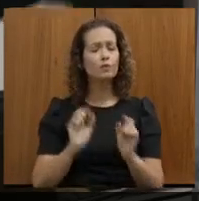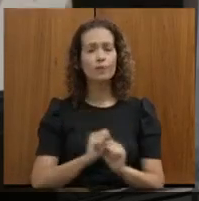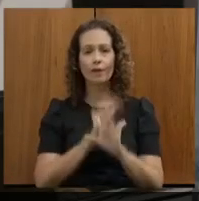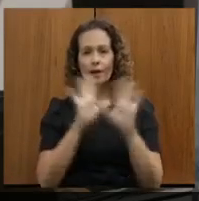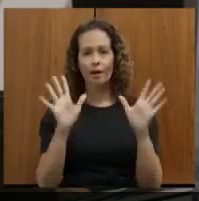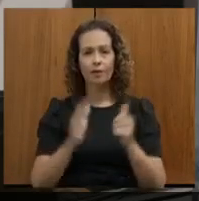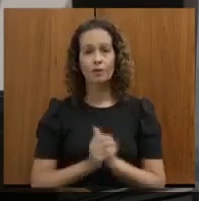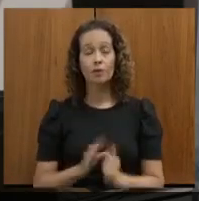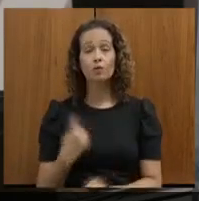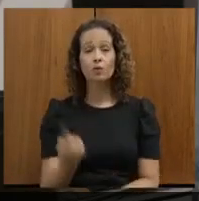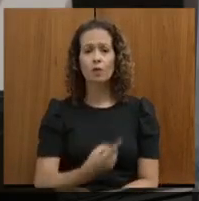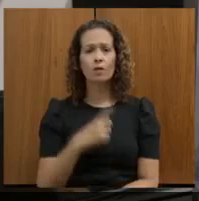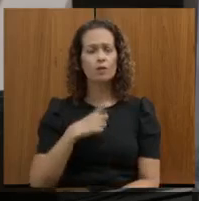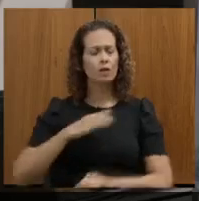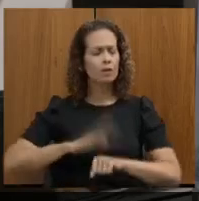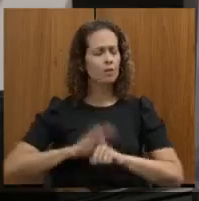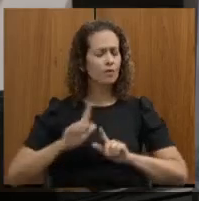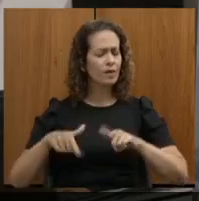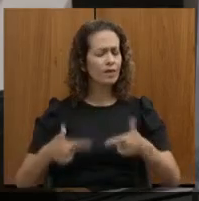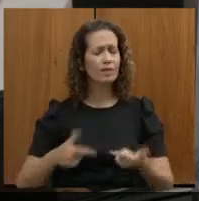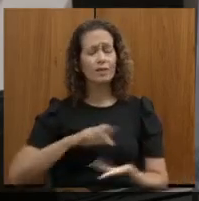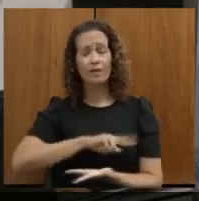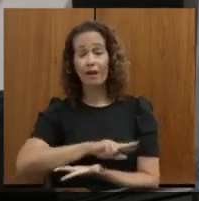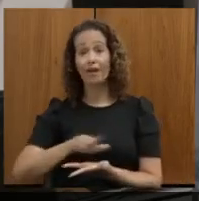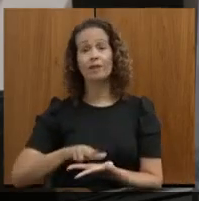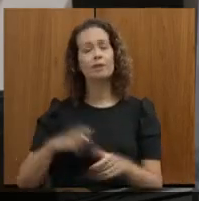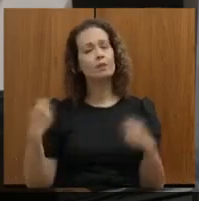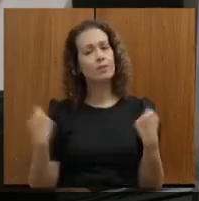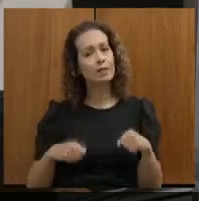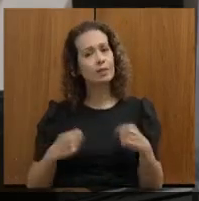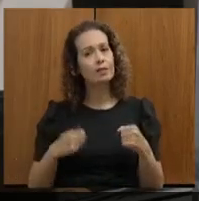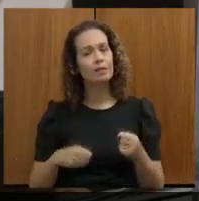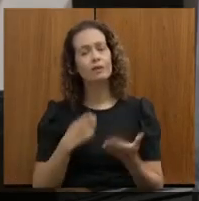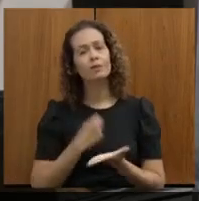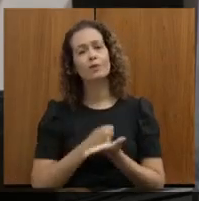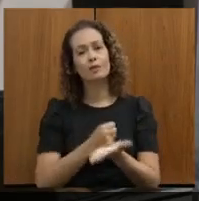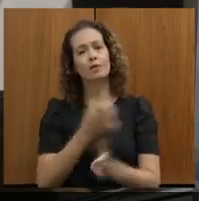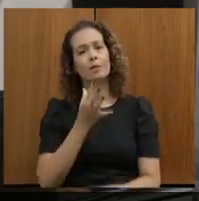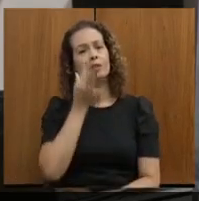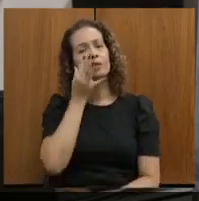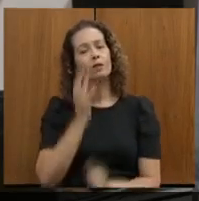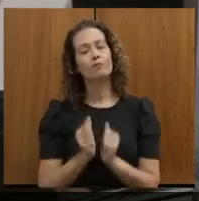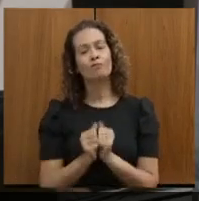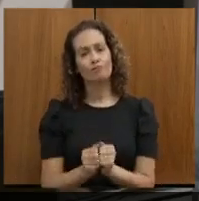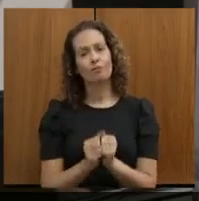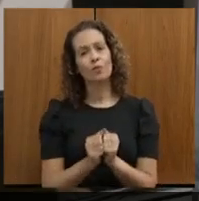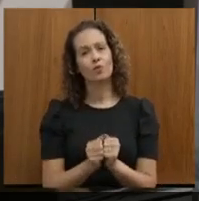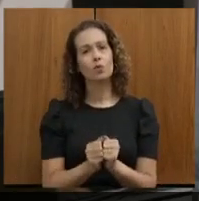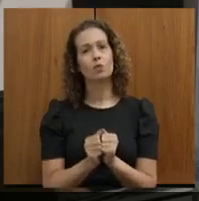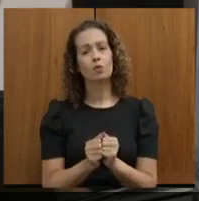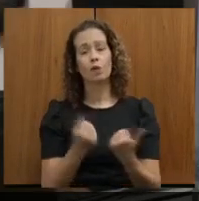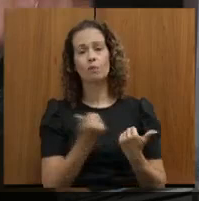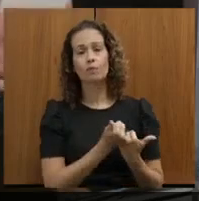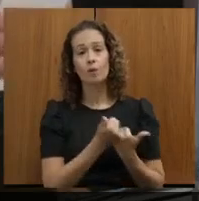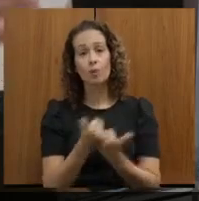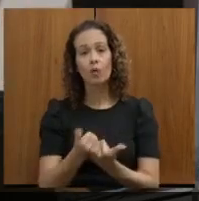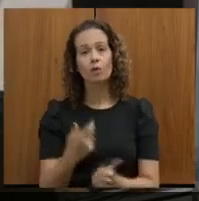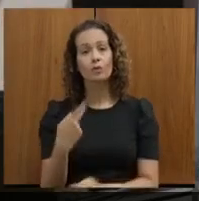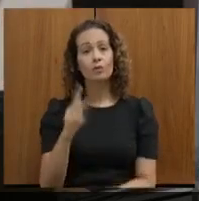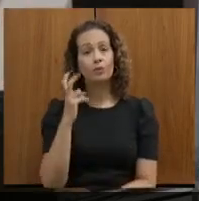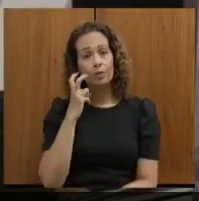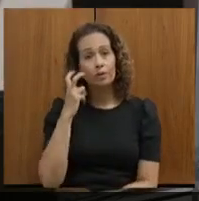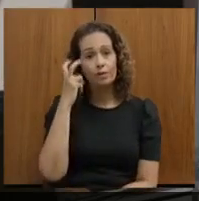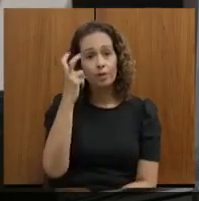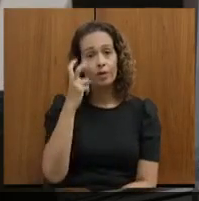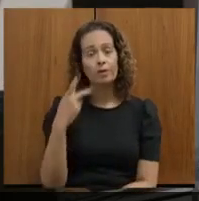Temos muito a fazer, secretário. precisamos muito da sua presença conosco, precisamos da sua inteligência,